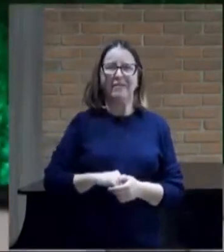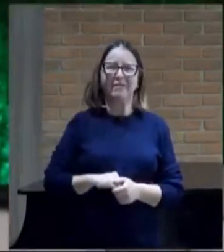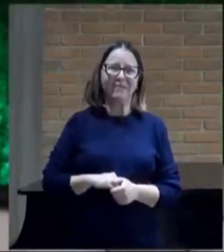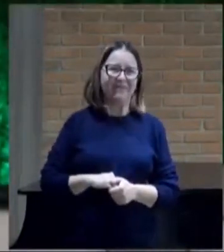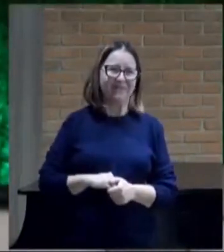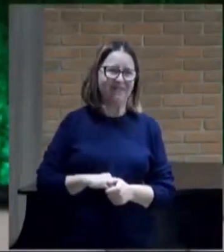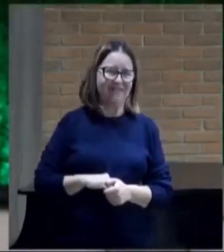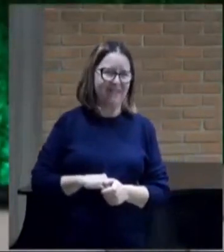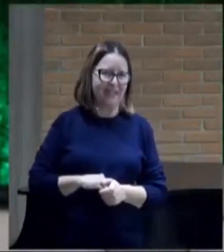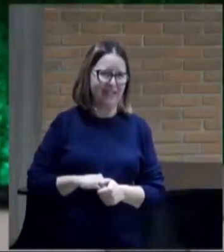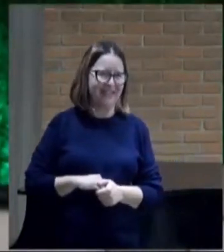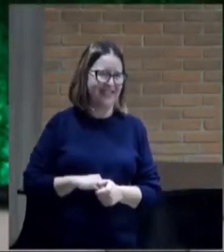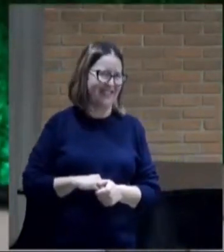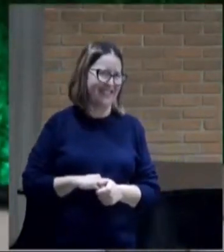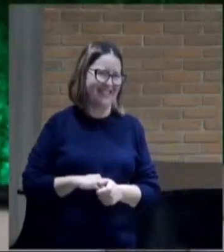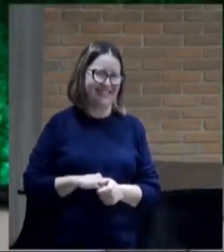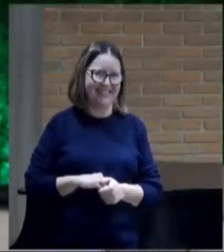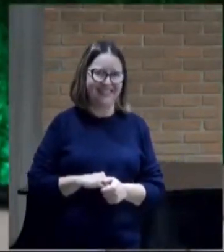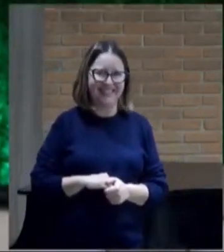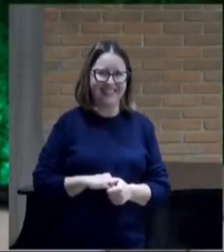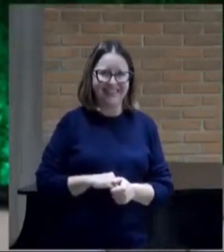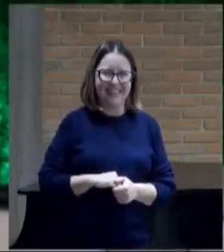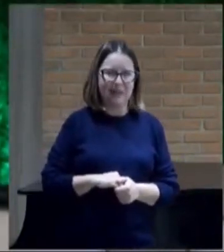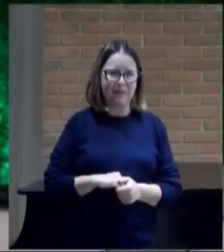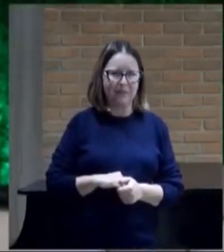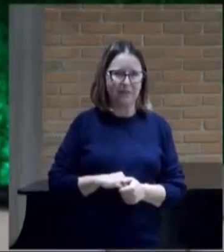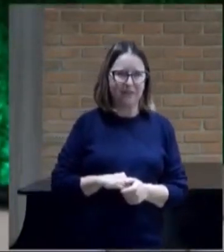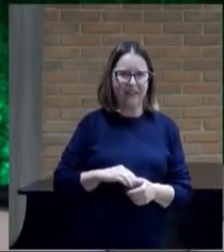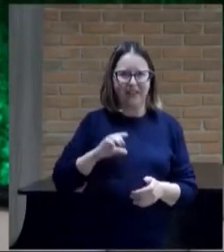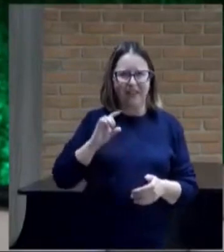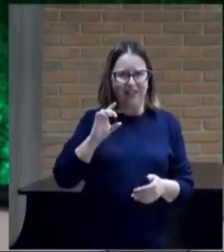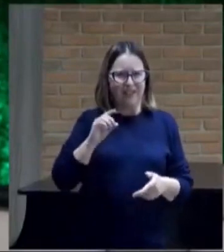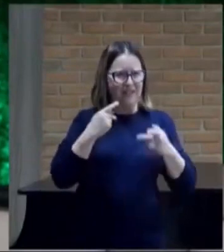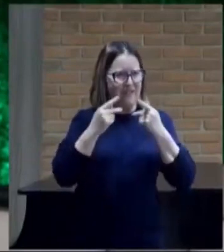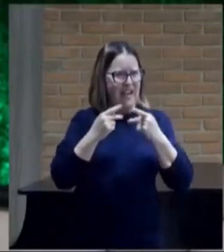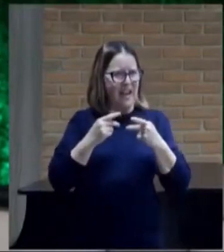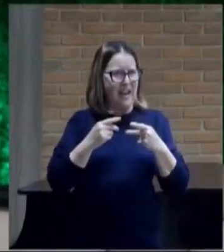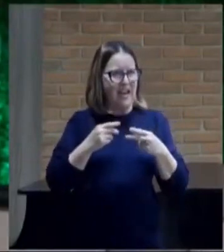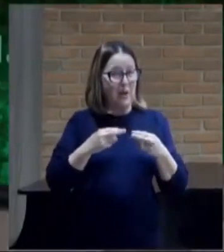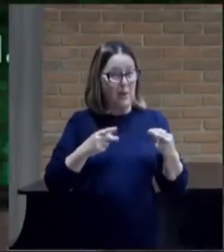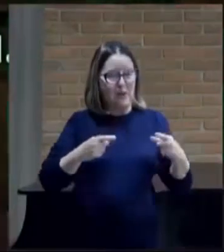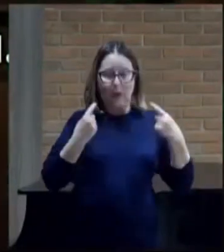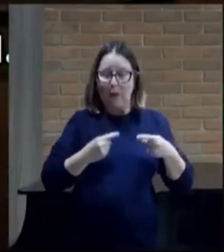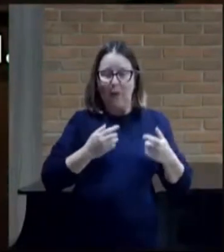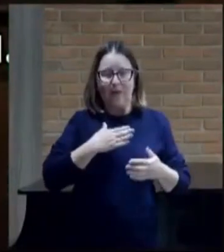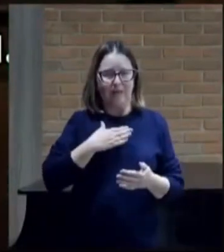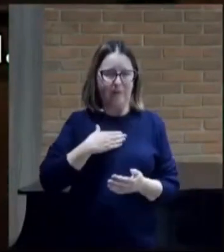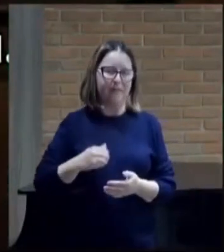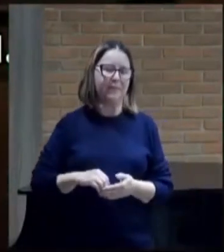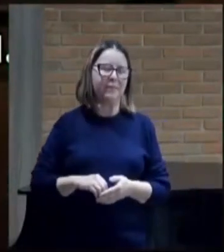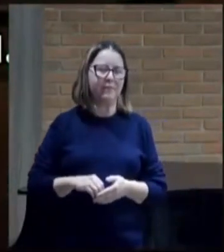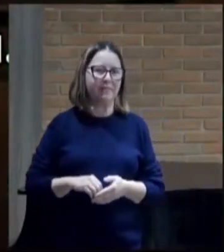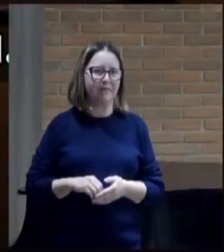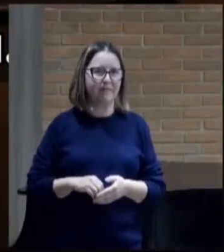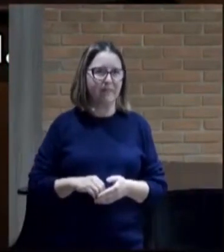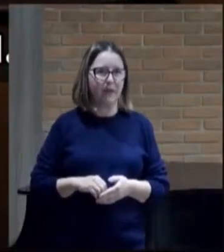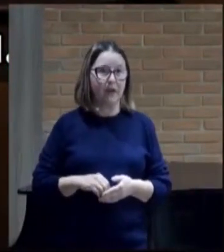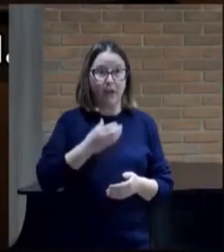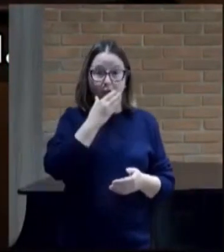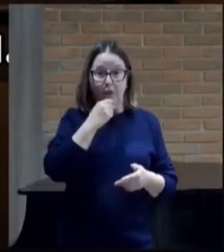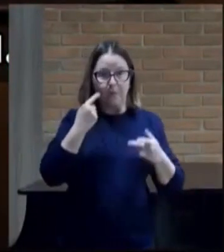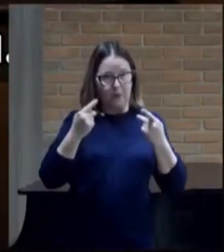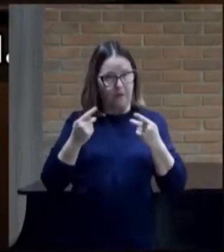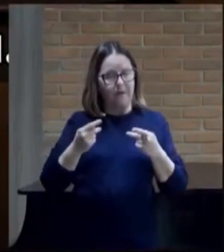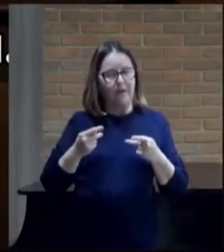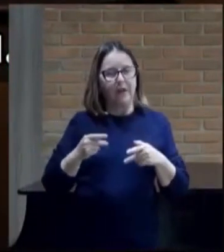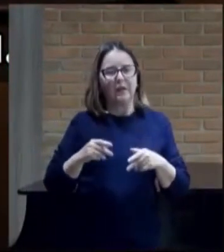Esse é um desmancha prazer? Ele só faz o que é mal. Bora. Micaías prosseguiu.